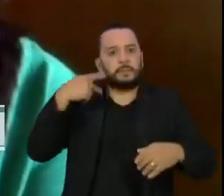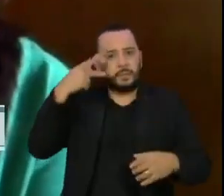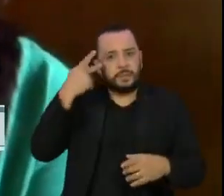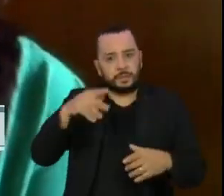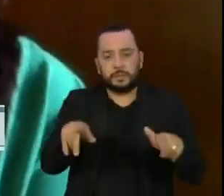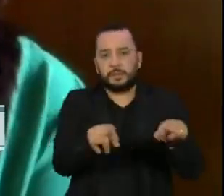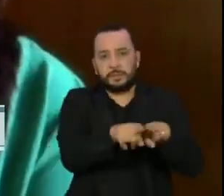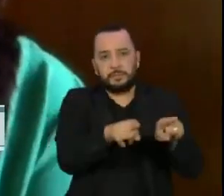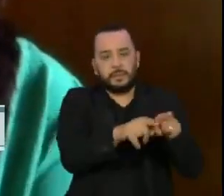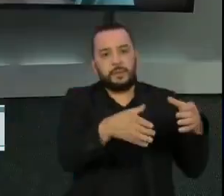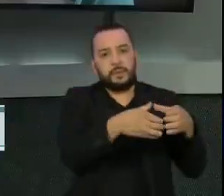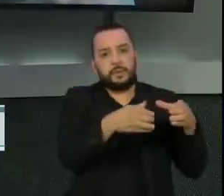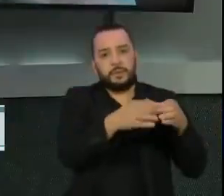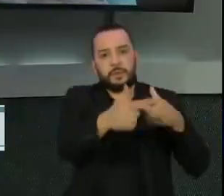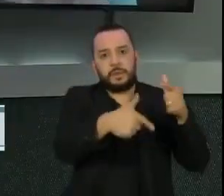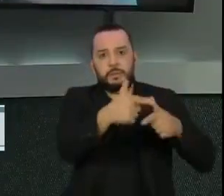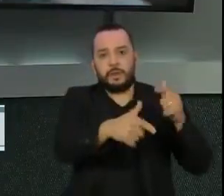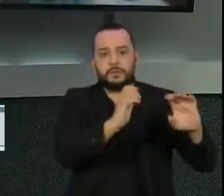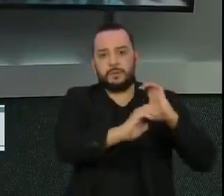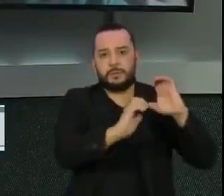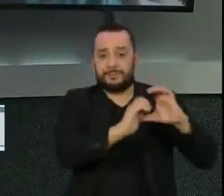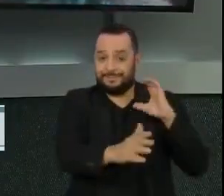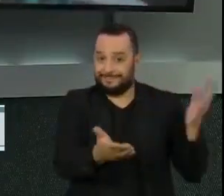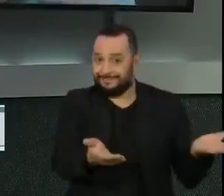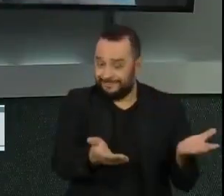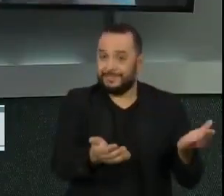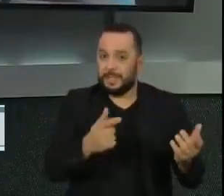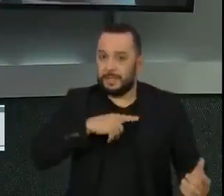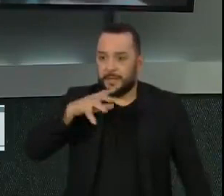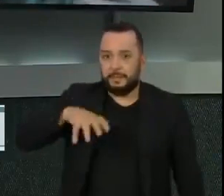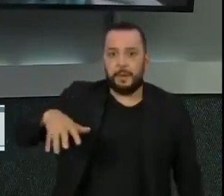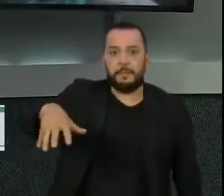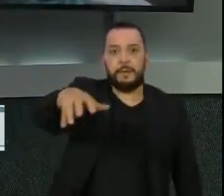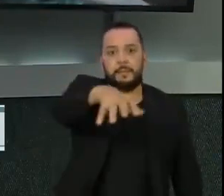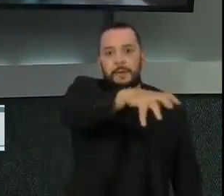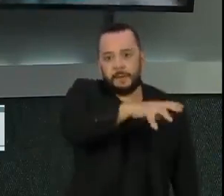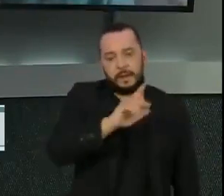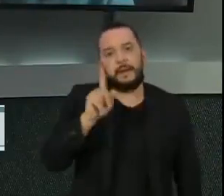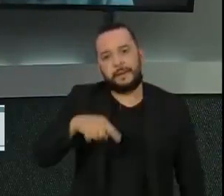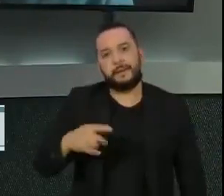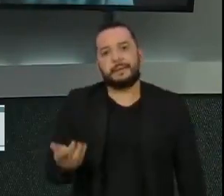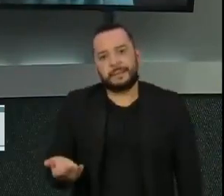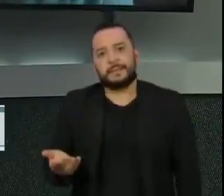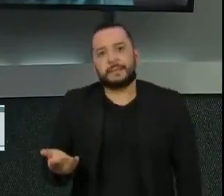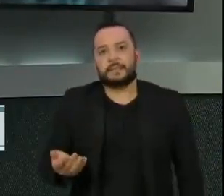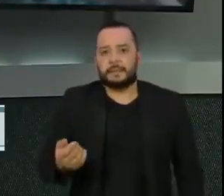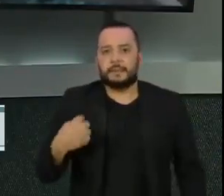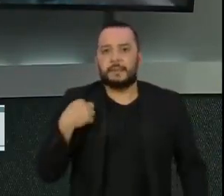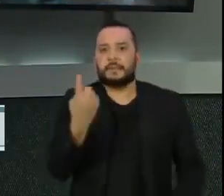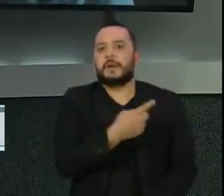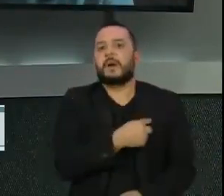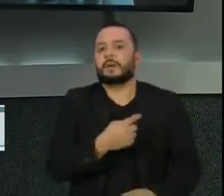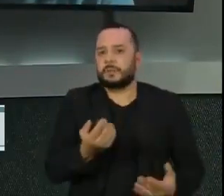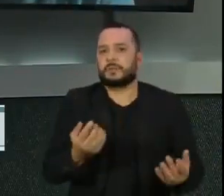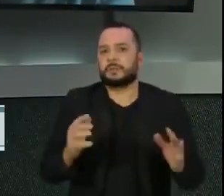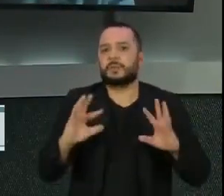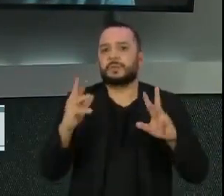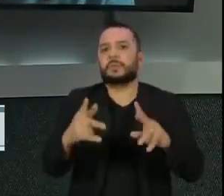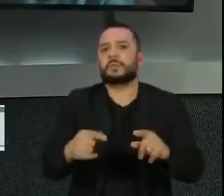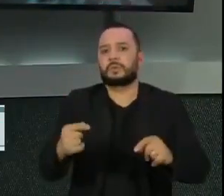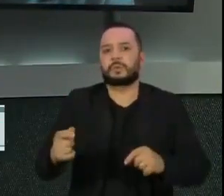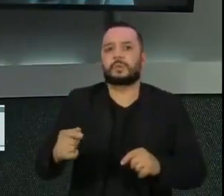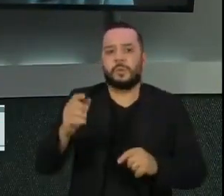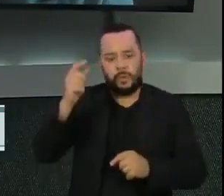grupo de trabalho de comunicação. Então, a gente vem... Essa é basicamente a nossa estrutura e aí, todas as